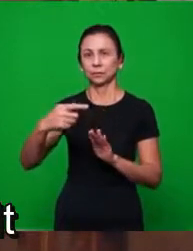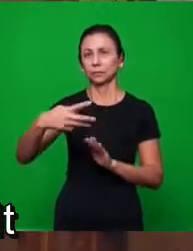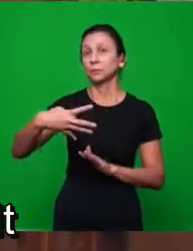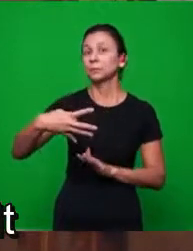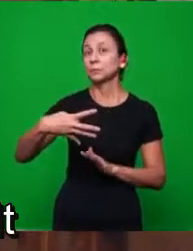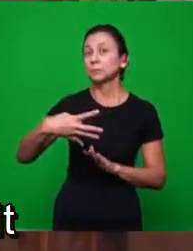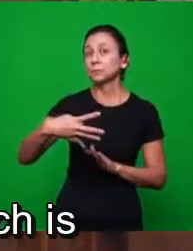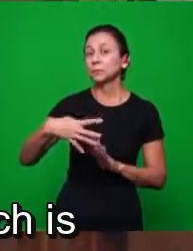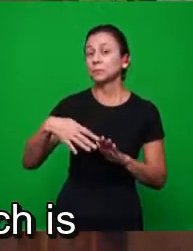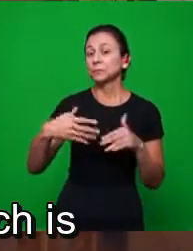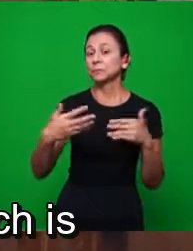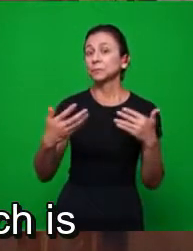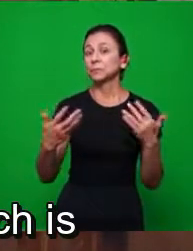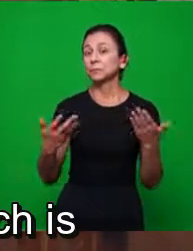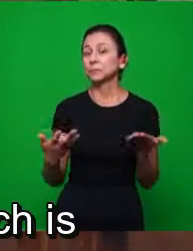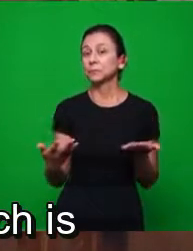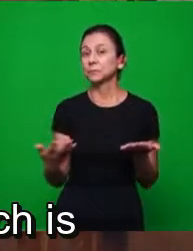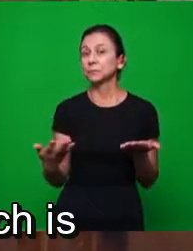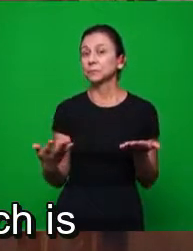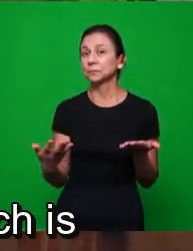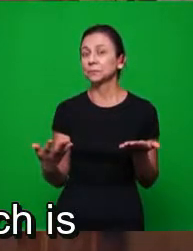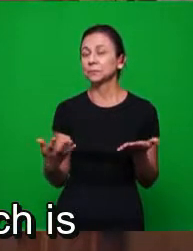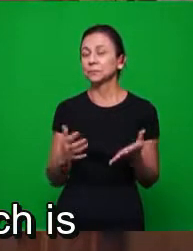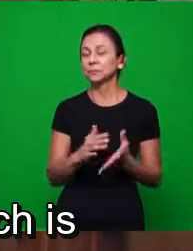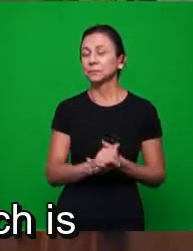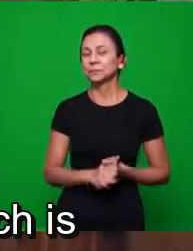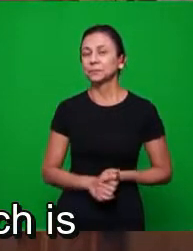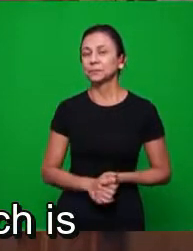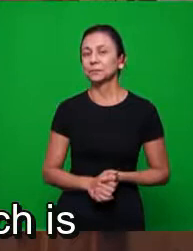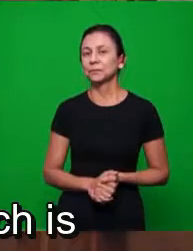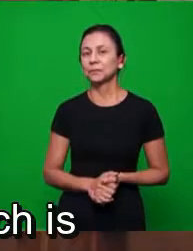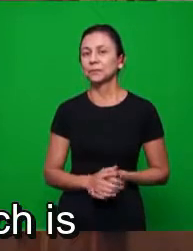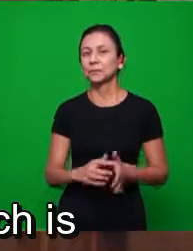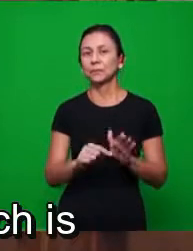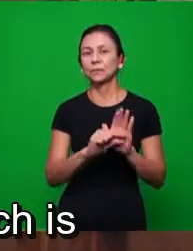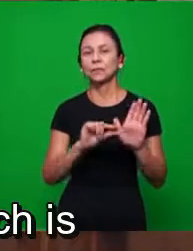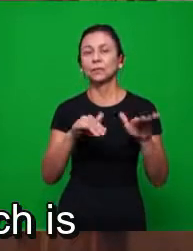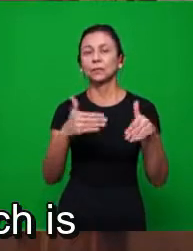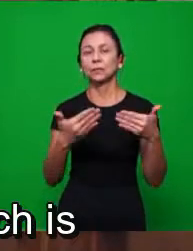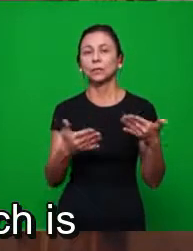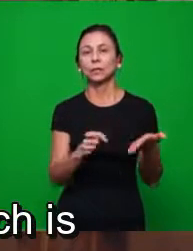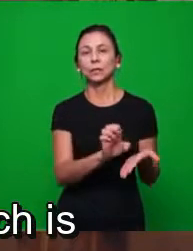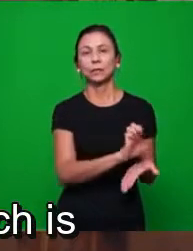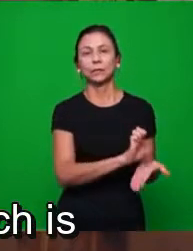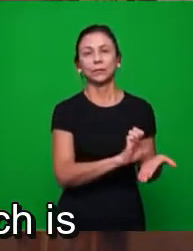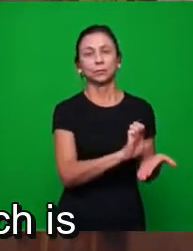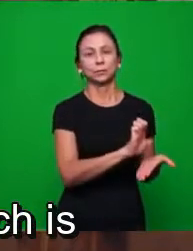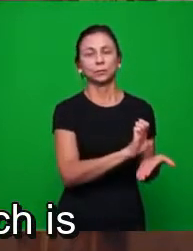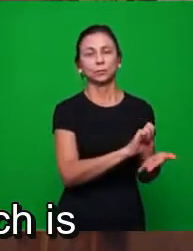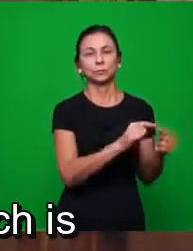Onde está em Éfeso? Em que versículo de Éfeso?